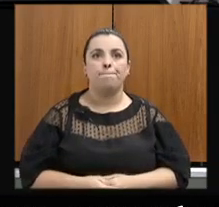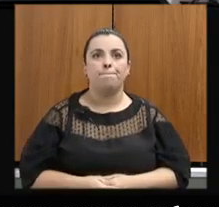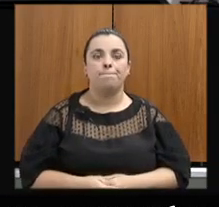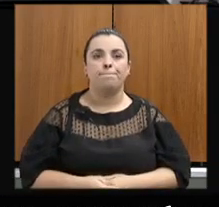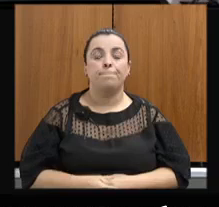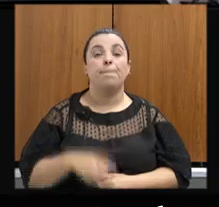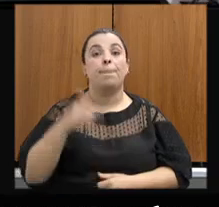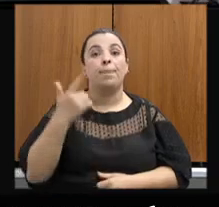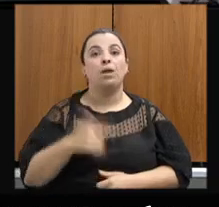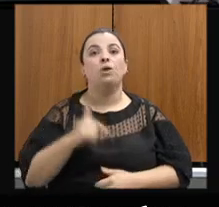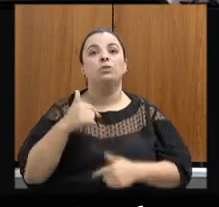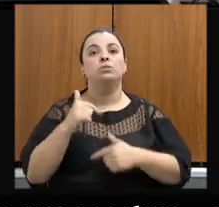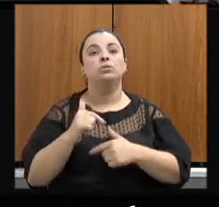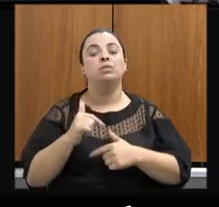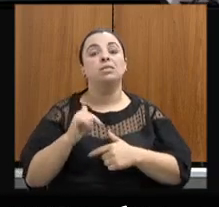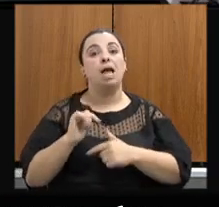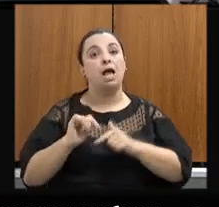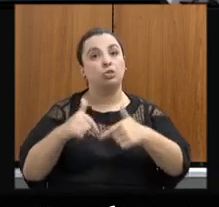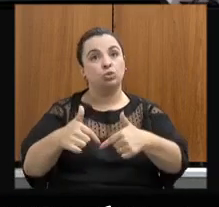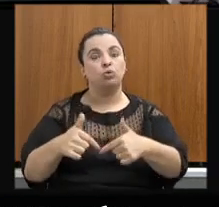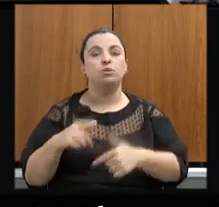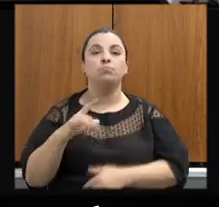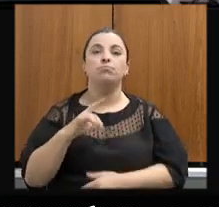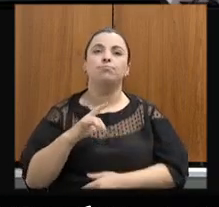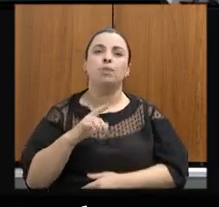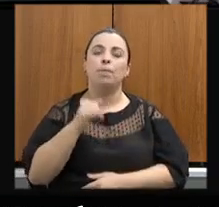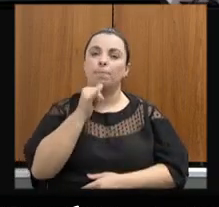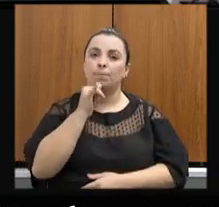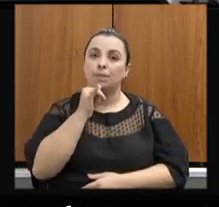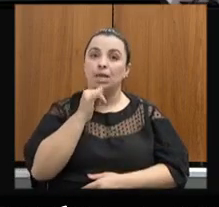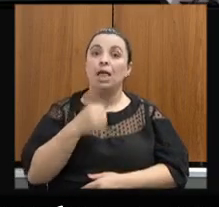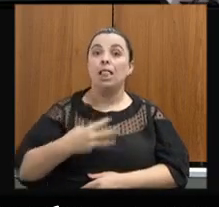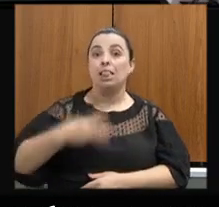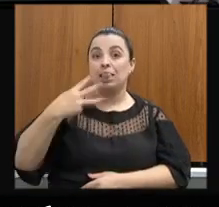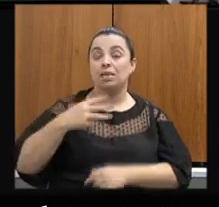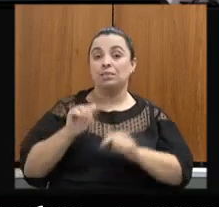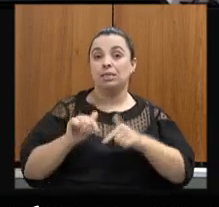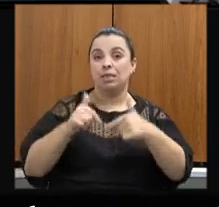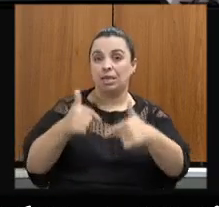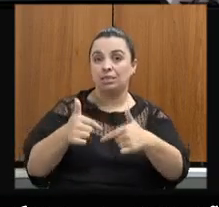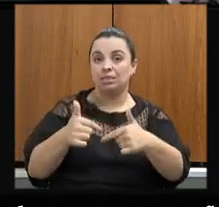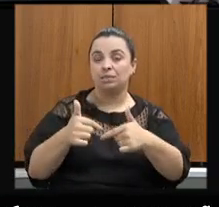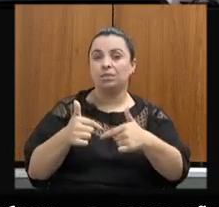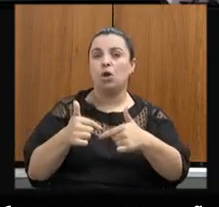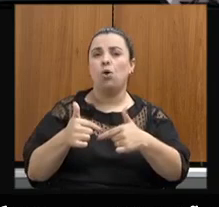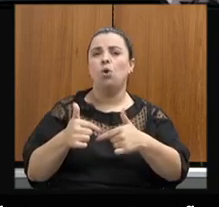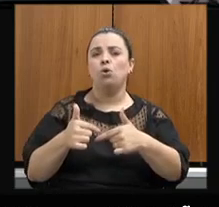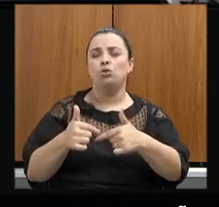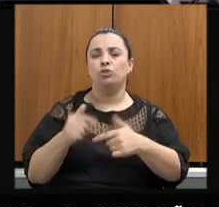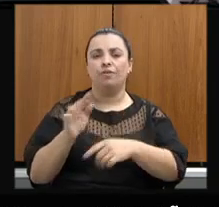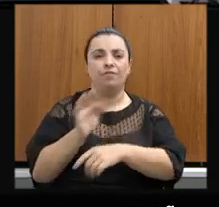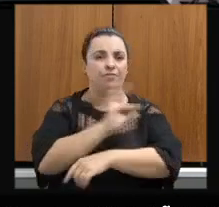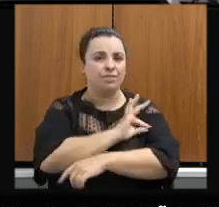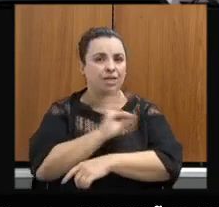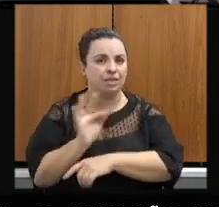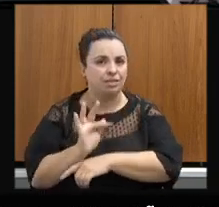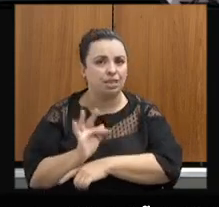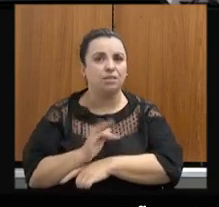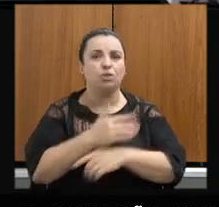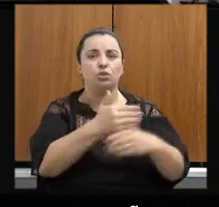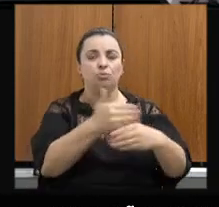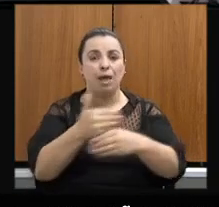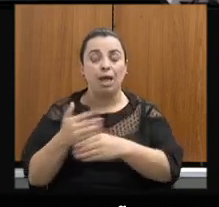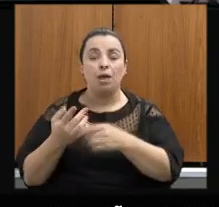Outras ações, fizemos a terceira operação preventiva integrada de fiscalização de barragens no Estado, em parceria com o Corpo de